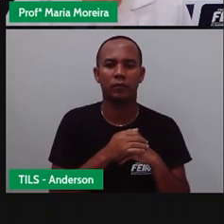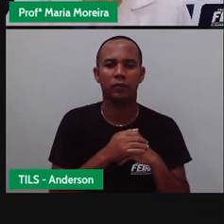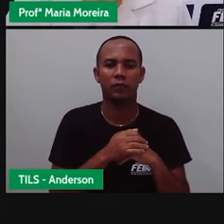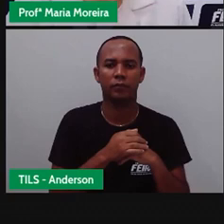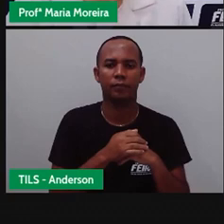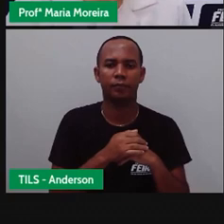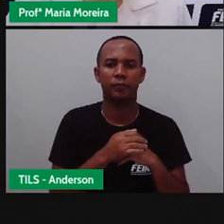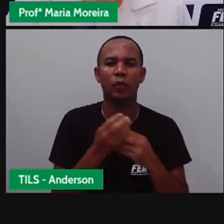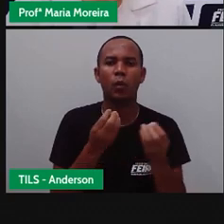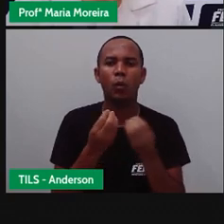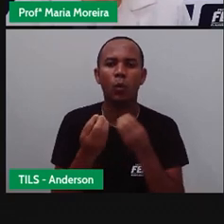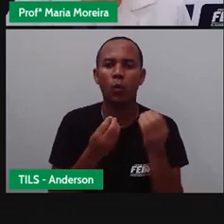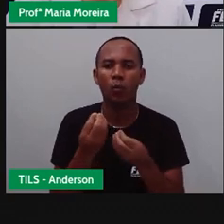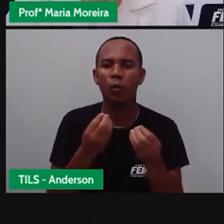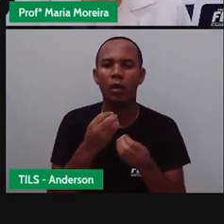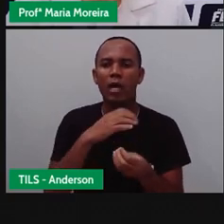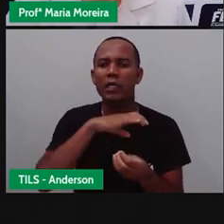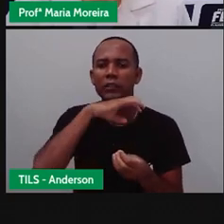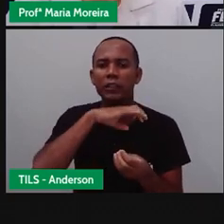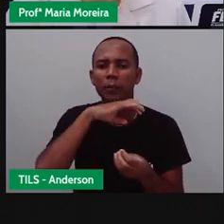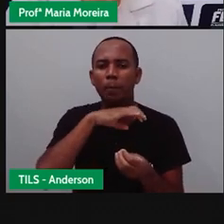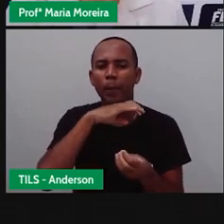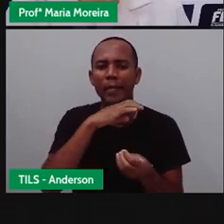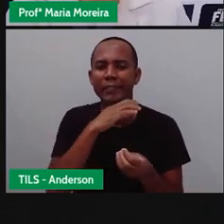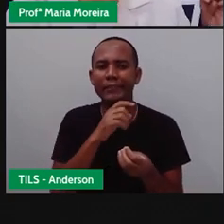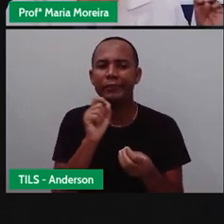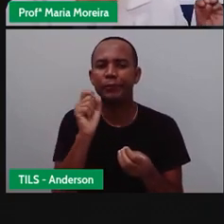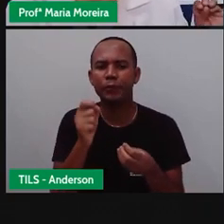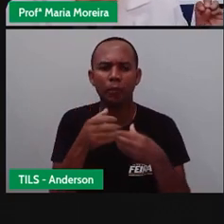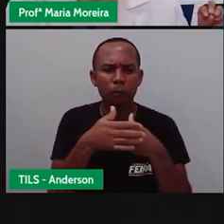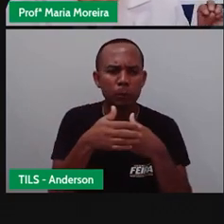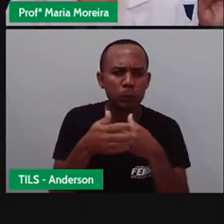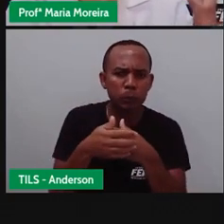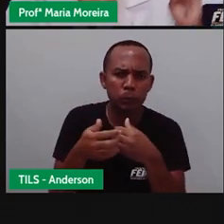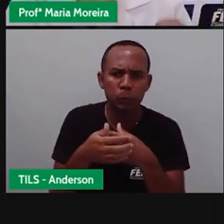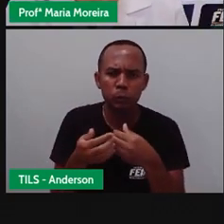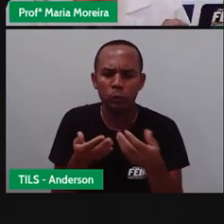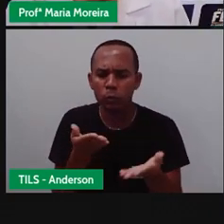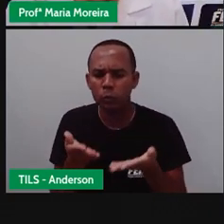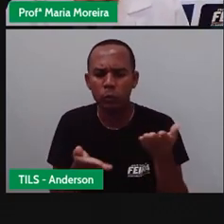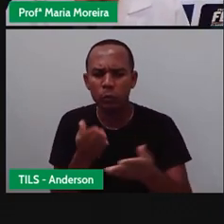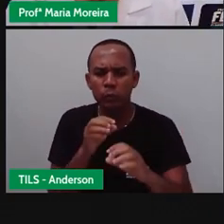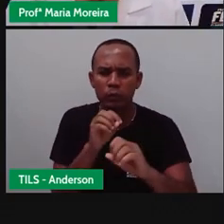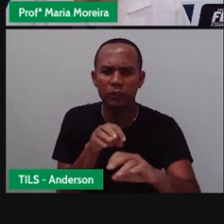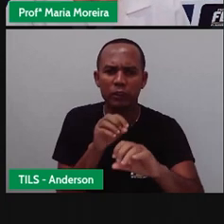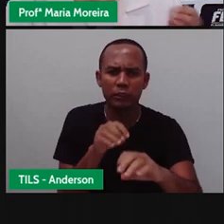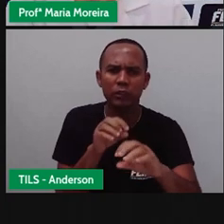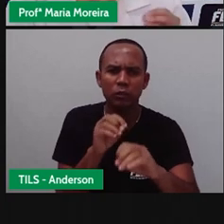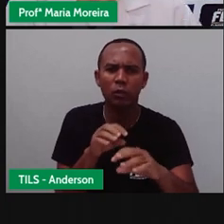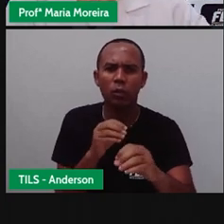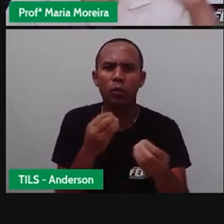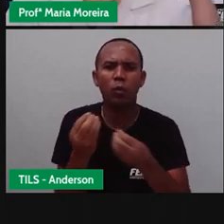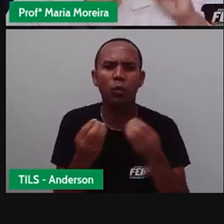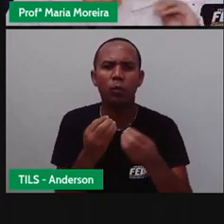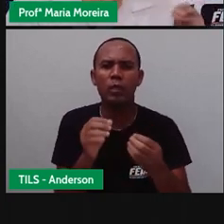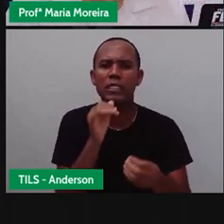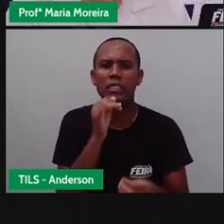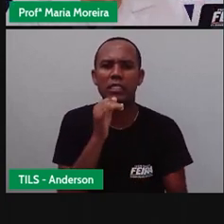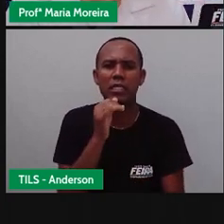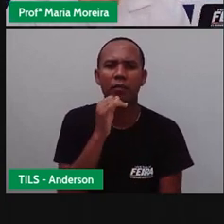A domesticação de animais, né? Possibilitou o que é domesticação. O que é uma coisa doméstica? Uma coisa de